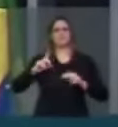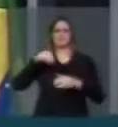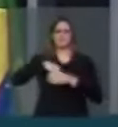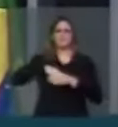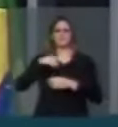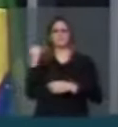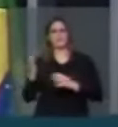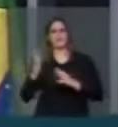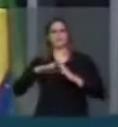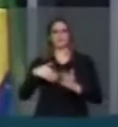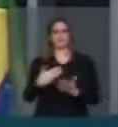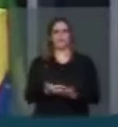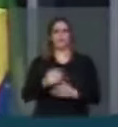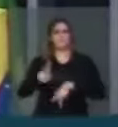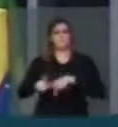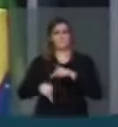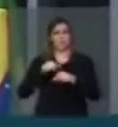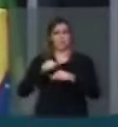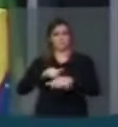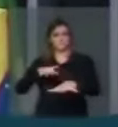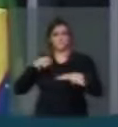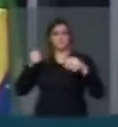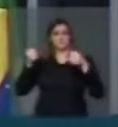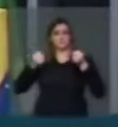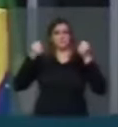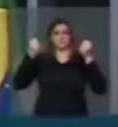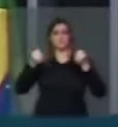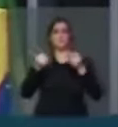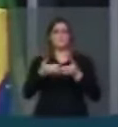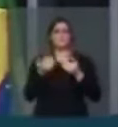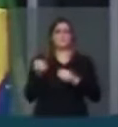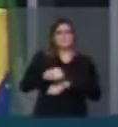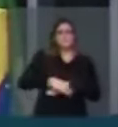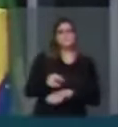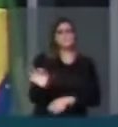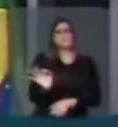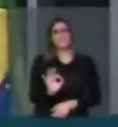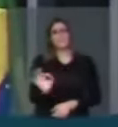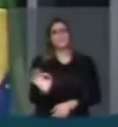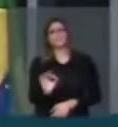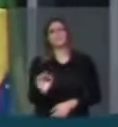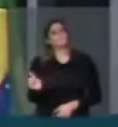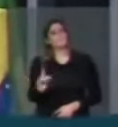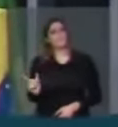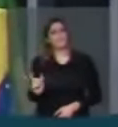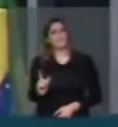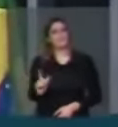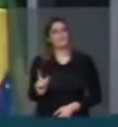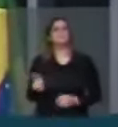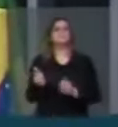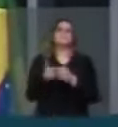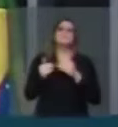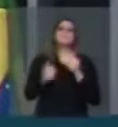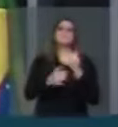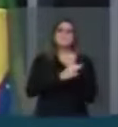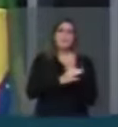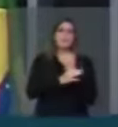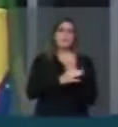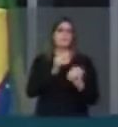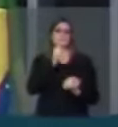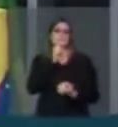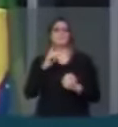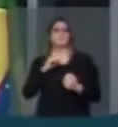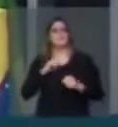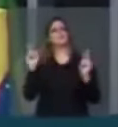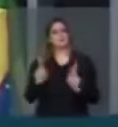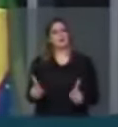dela. O povo não foi às ruas, clamar por emprego, pois ele era pleno. Não clamar por segurança, porque se vivia em